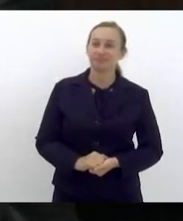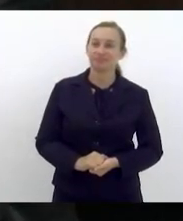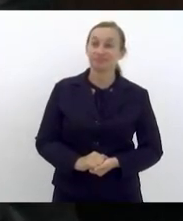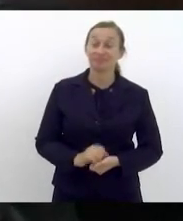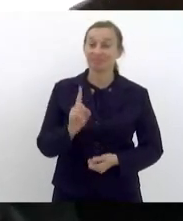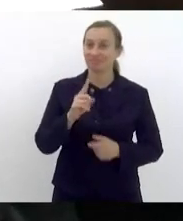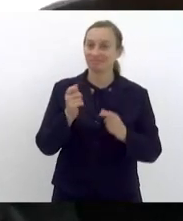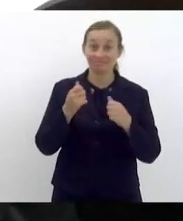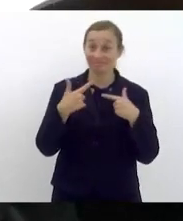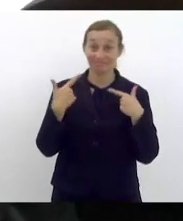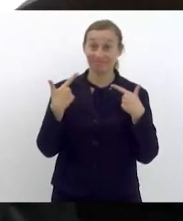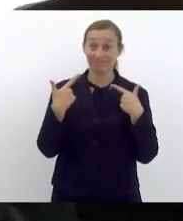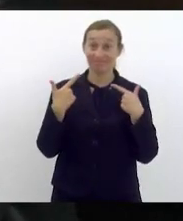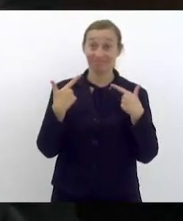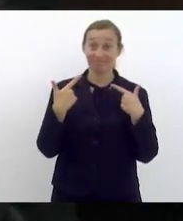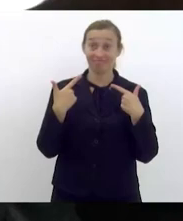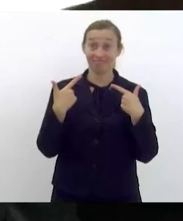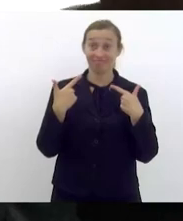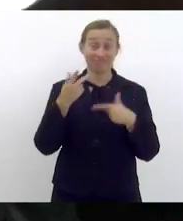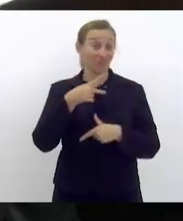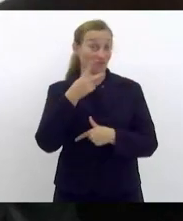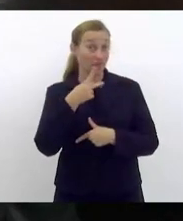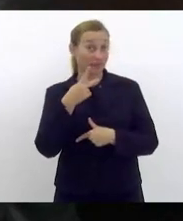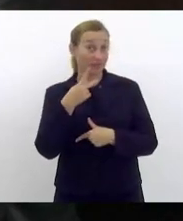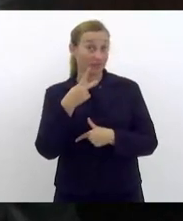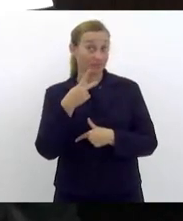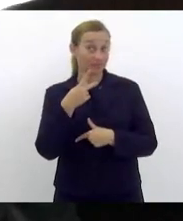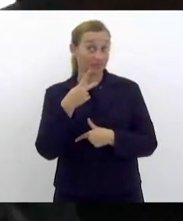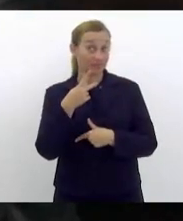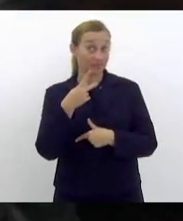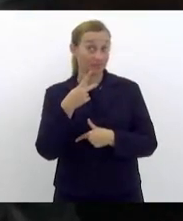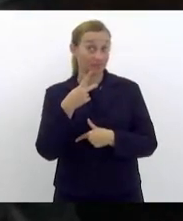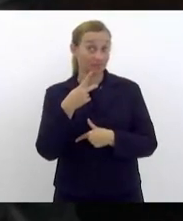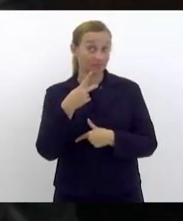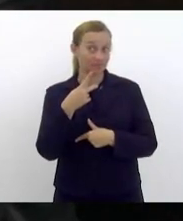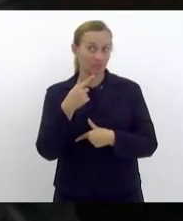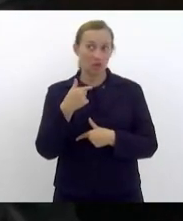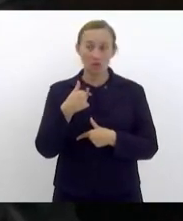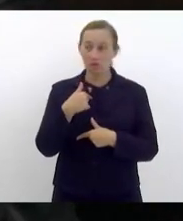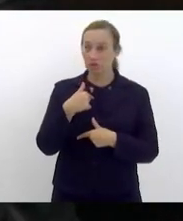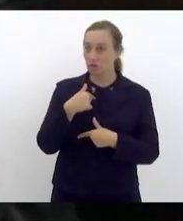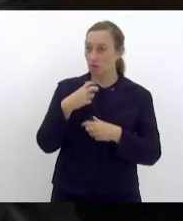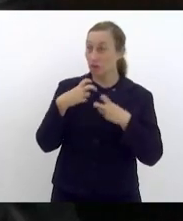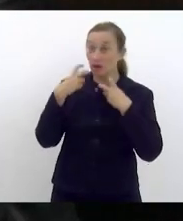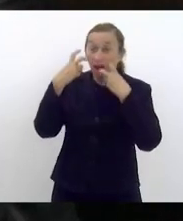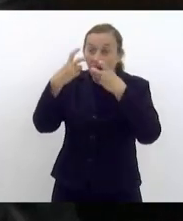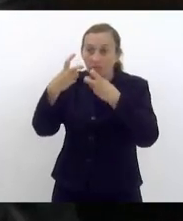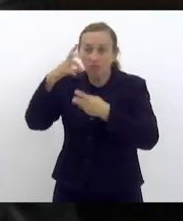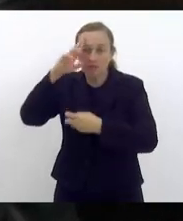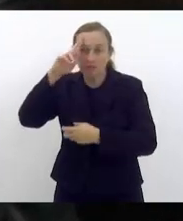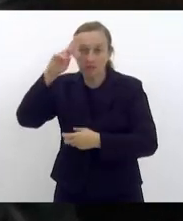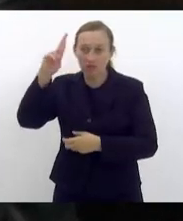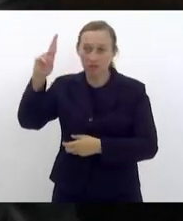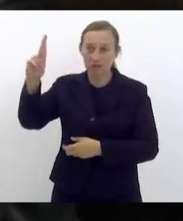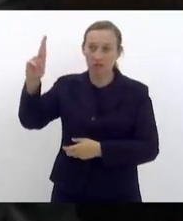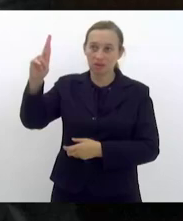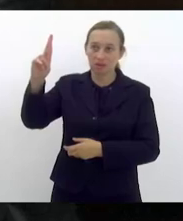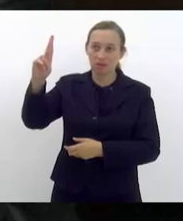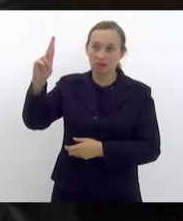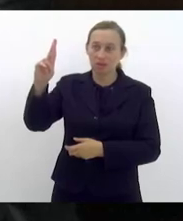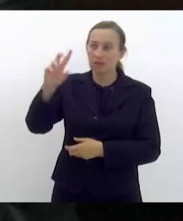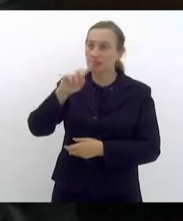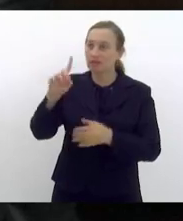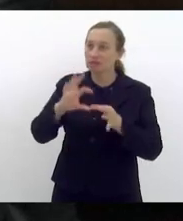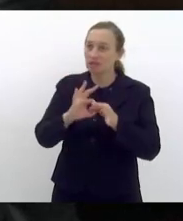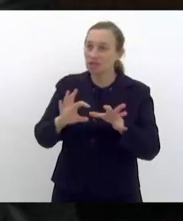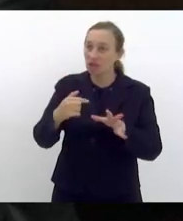sorri, ao falar isso, quando eu clamo ao senhor para não deixar